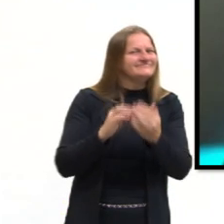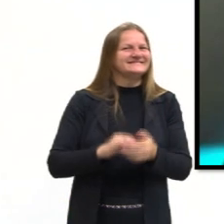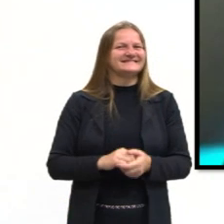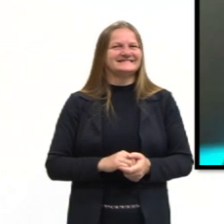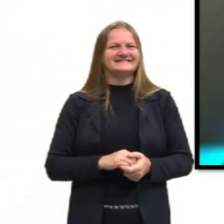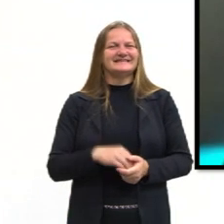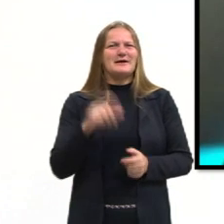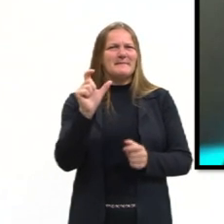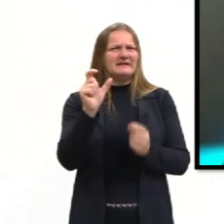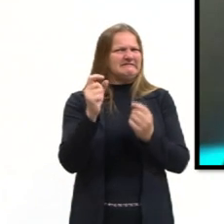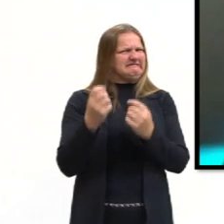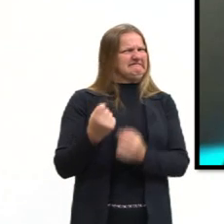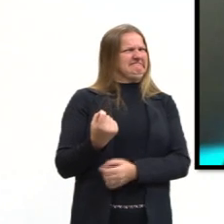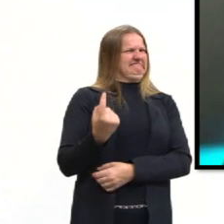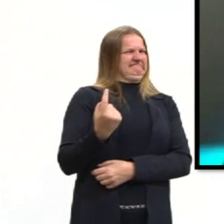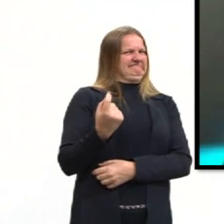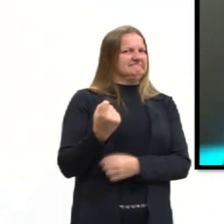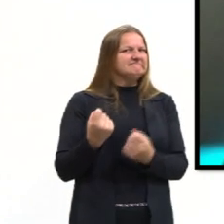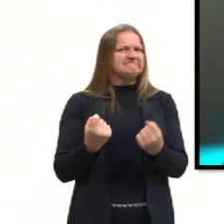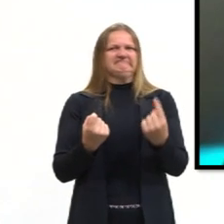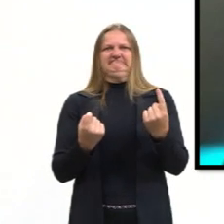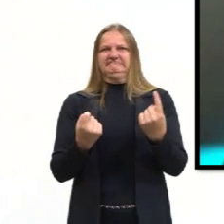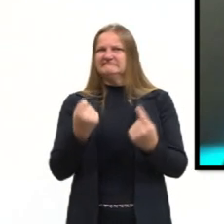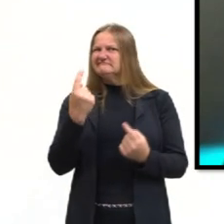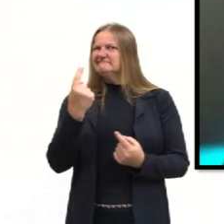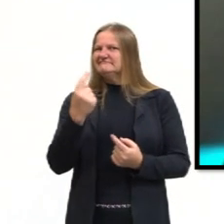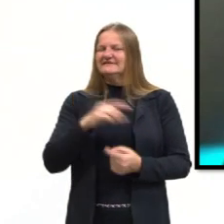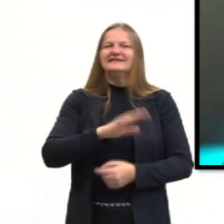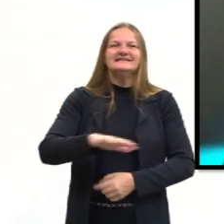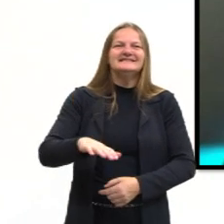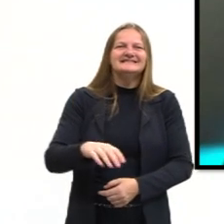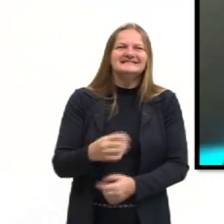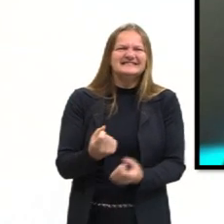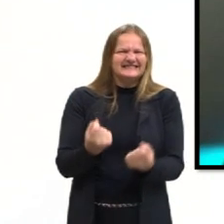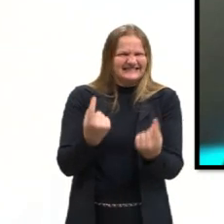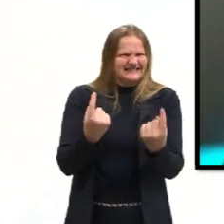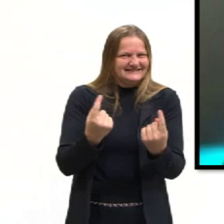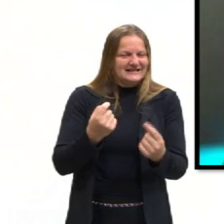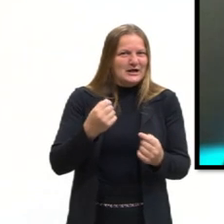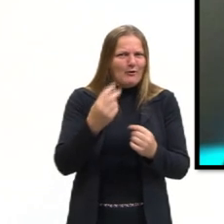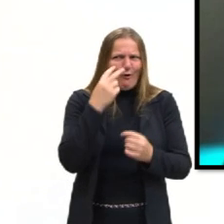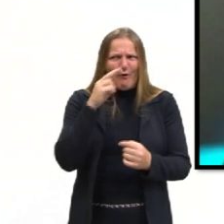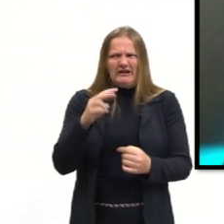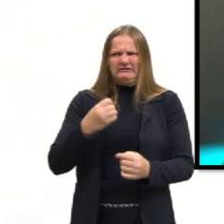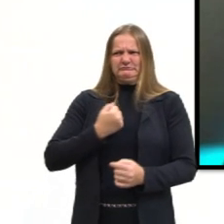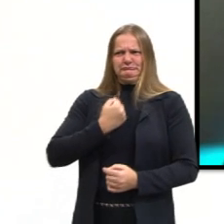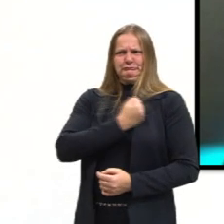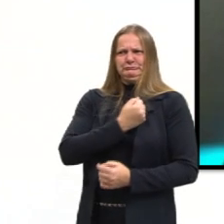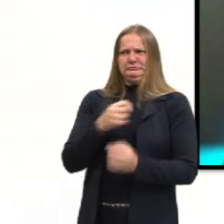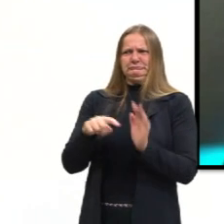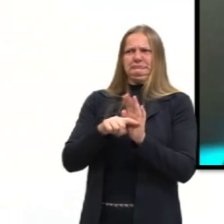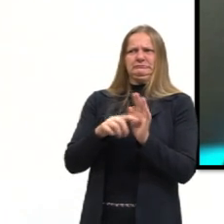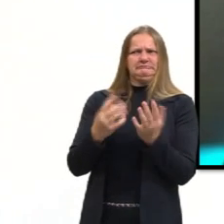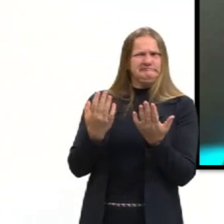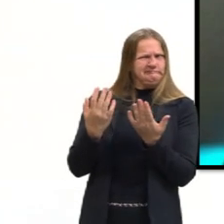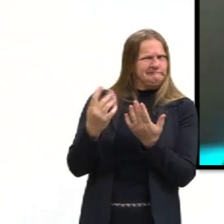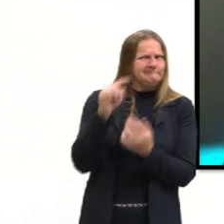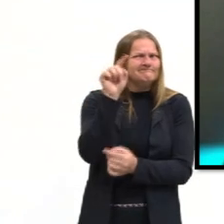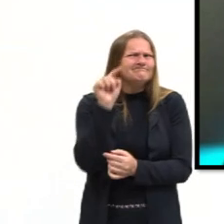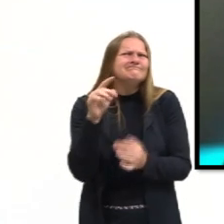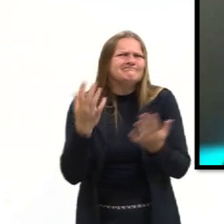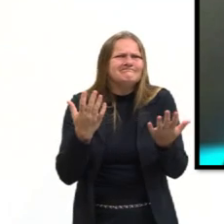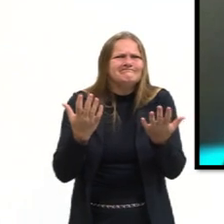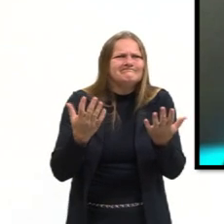figura que ilustra essa desconfiança em relação aos alunos, num primeiro momento, quando se deparam com um número negativo, eles pensam, poxa vida,